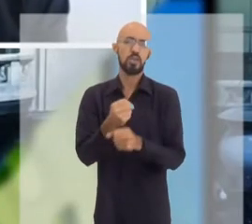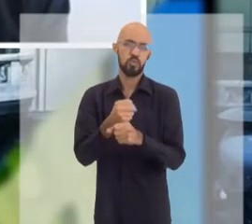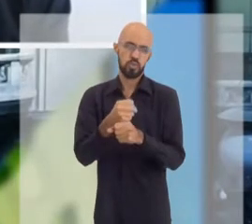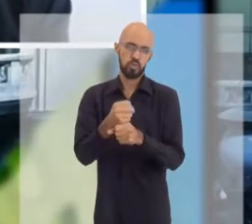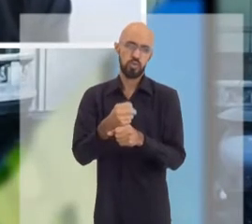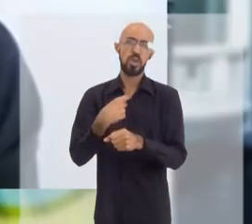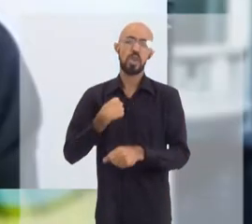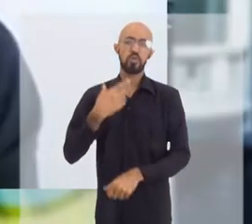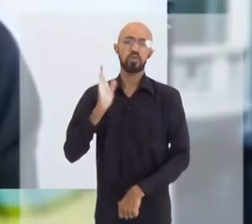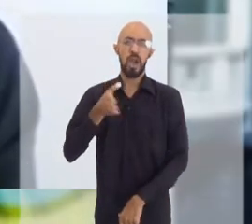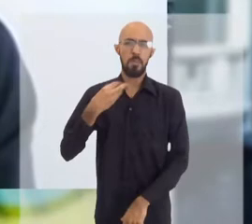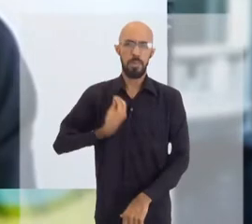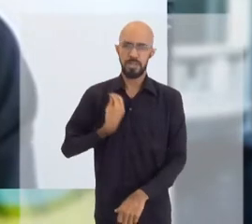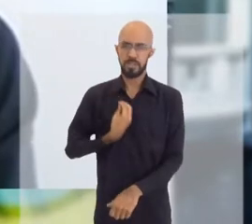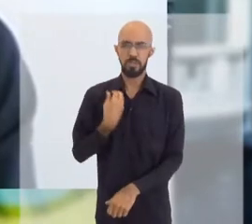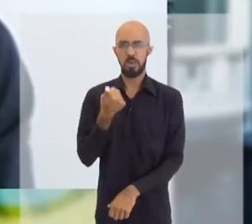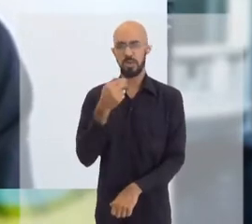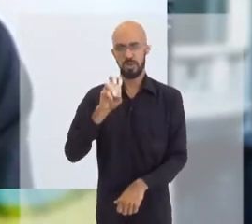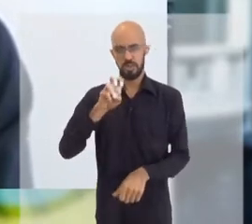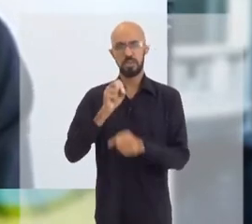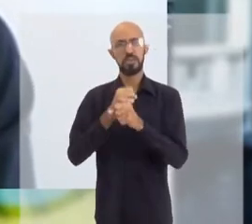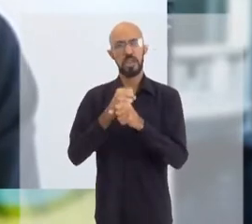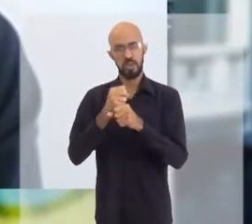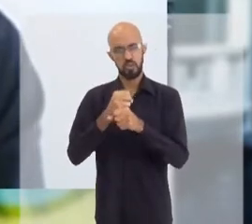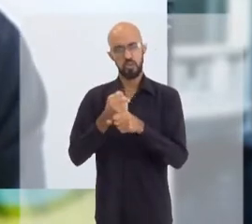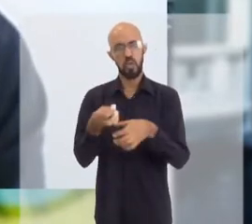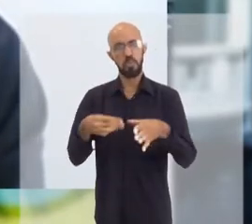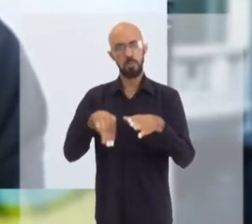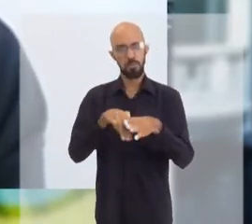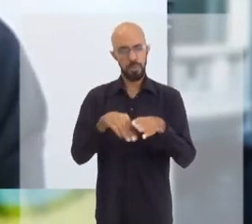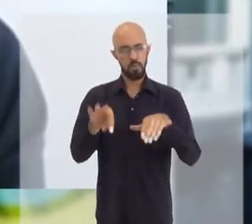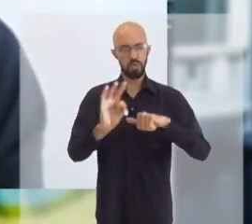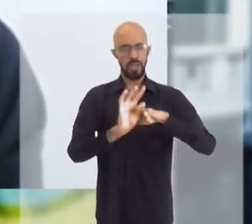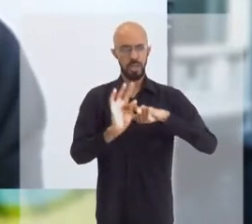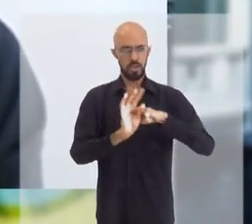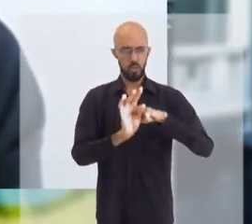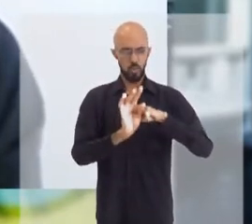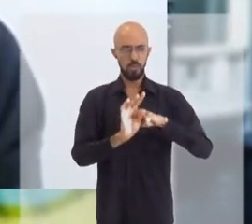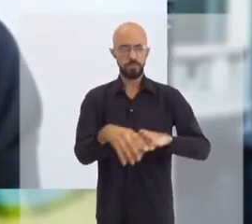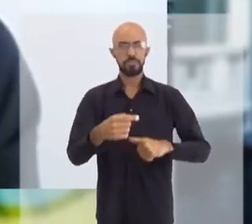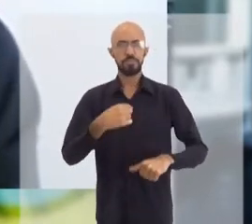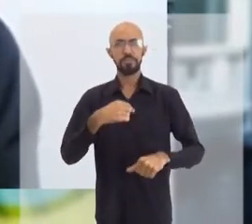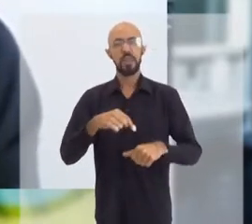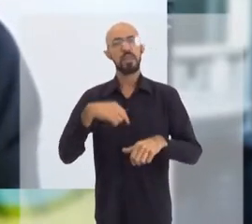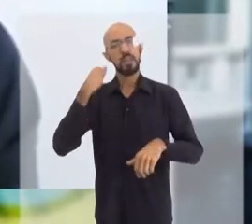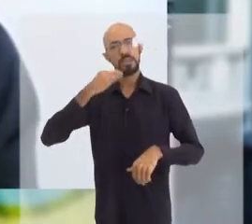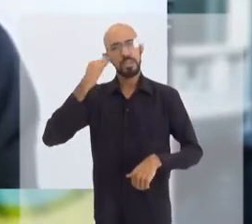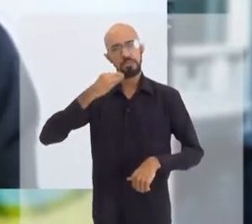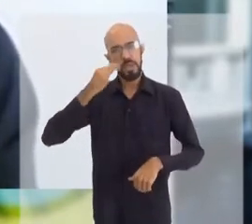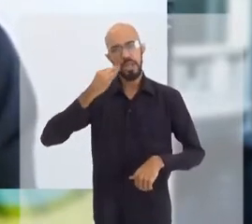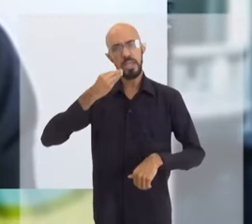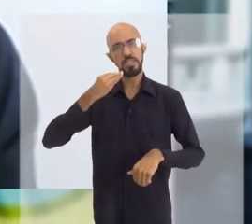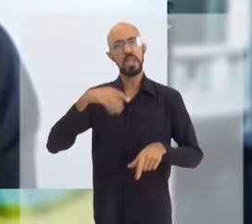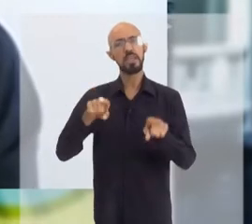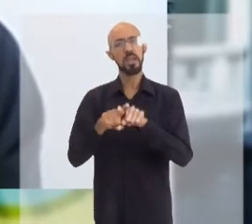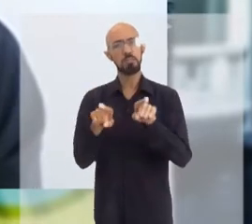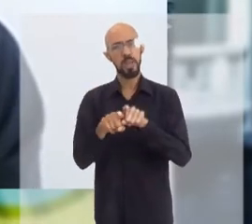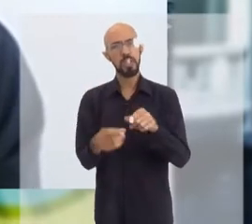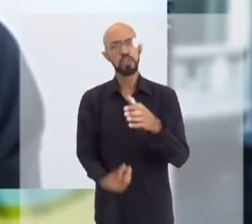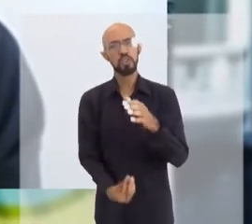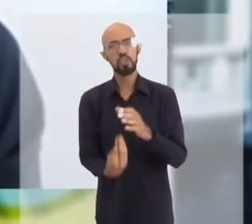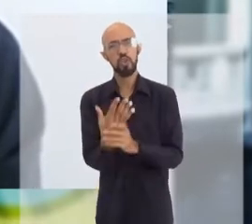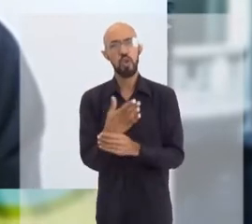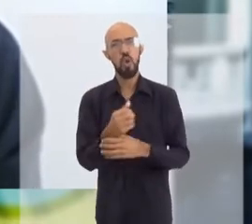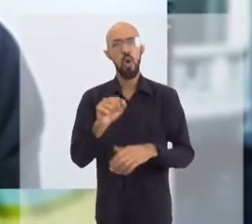estou lá faz 15 anos que eu faço parte como membro técnico. Neste meio do caminho, fundamos a